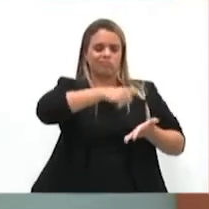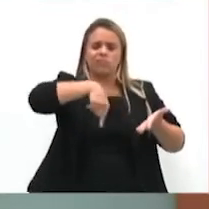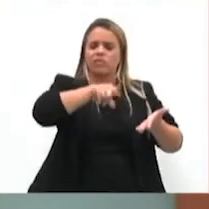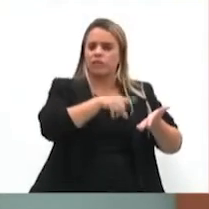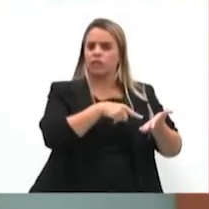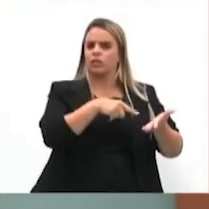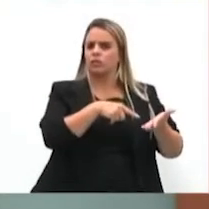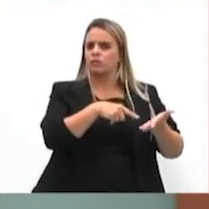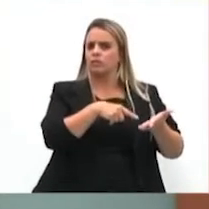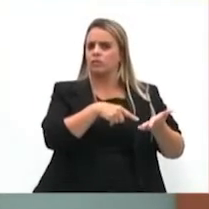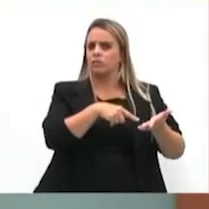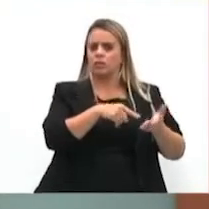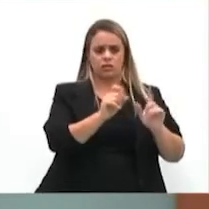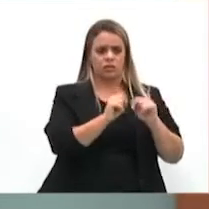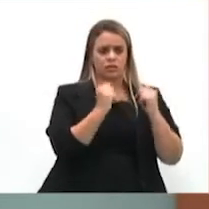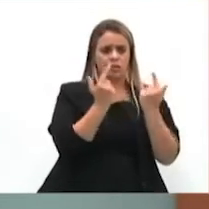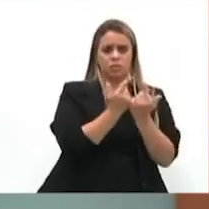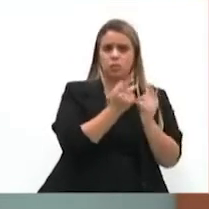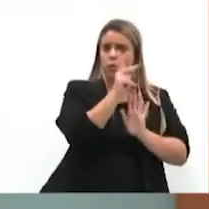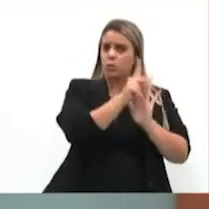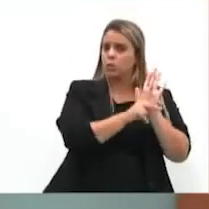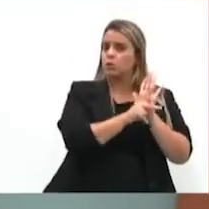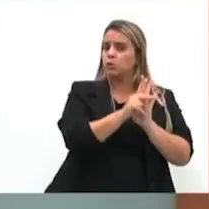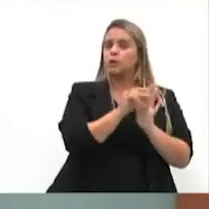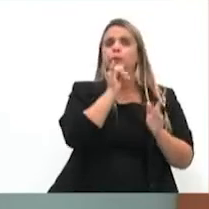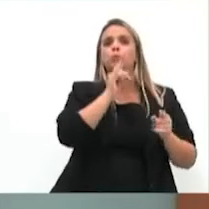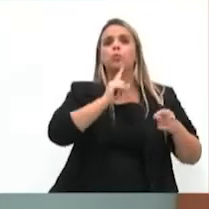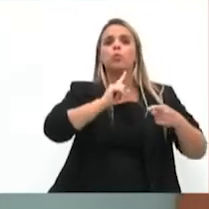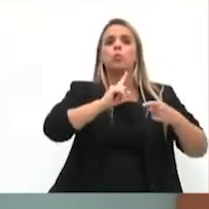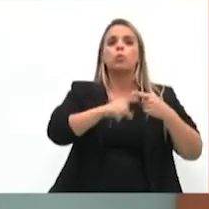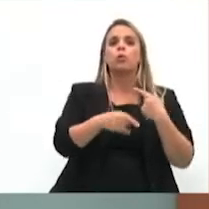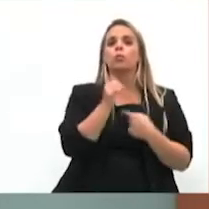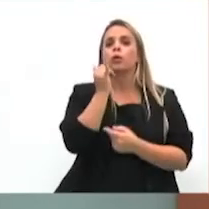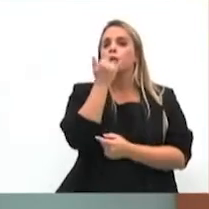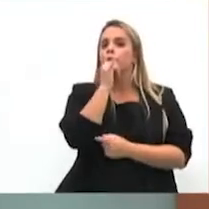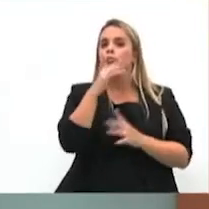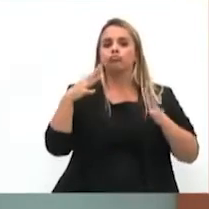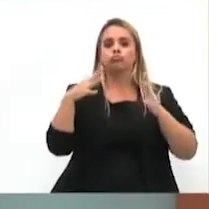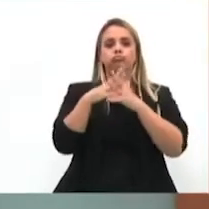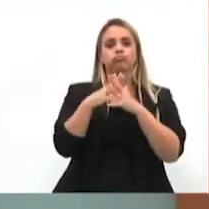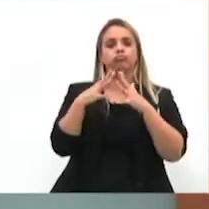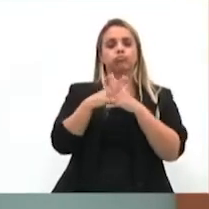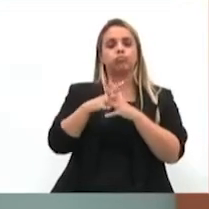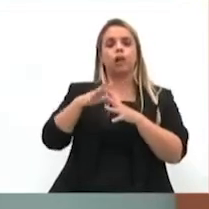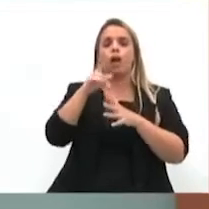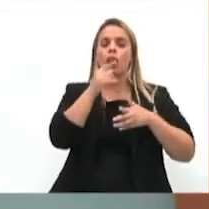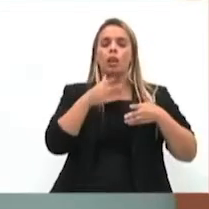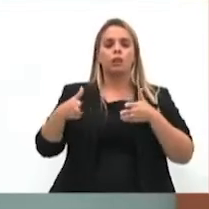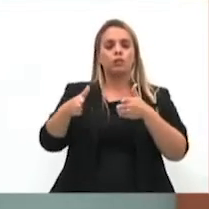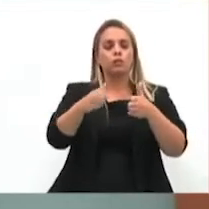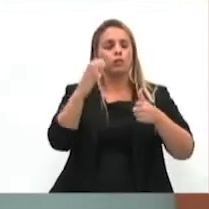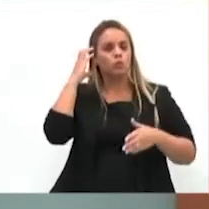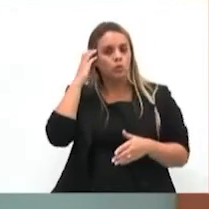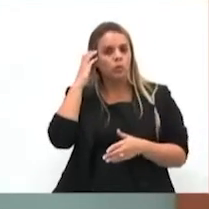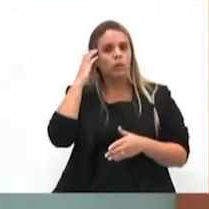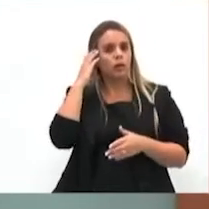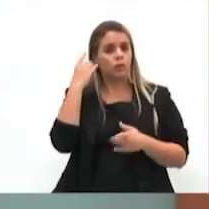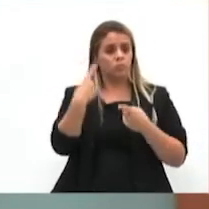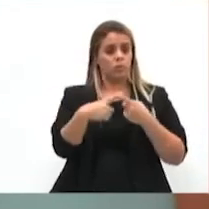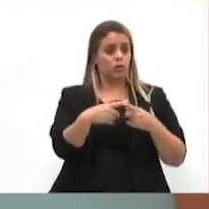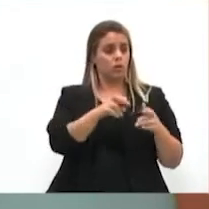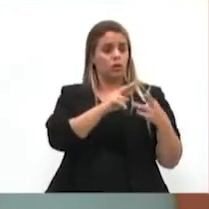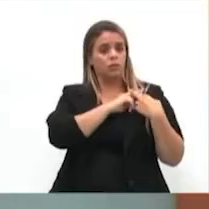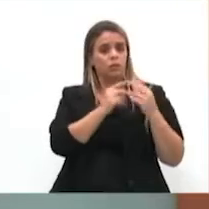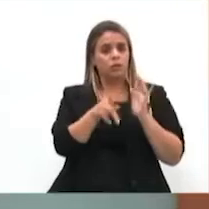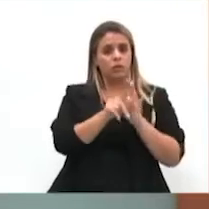Quando a Assembleia aprova um projeto que proíbe hidrelétricas no Pantanal, no Rio Cuiabá, cumprindo o seu dever